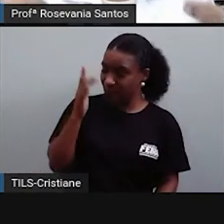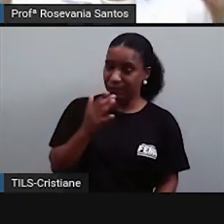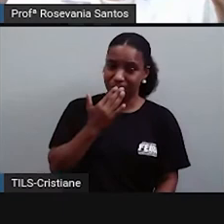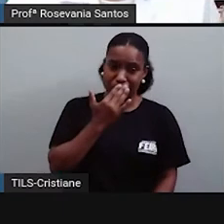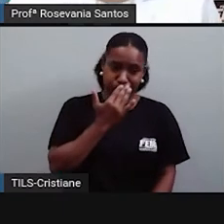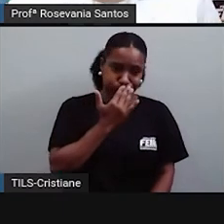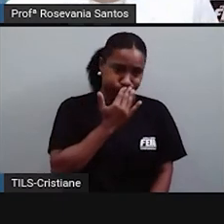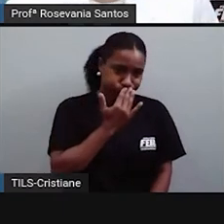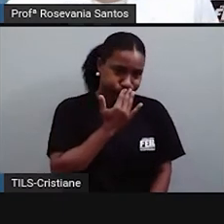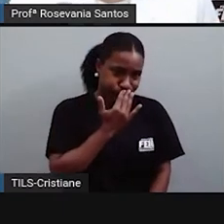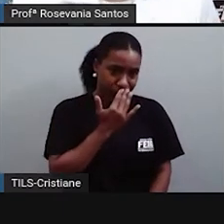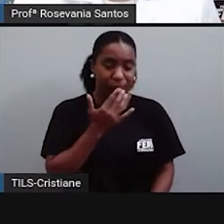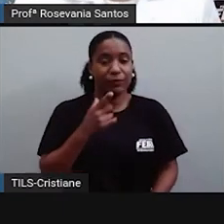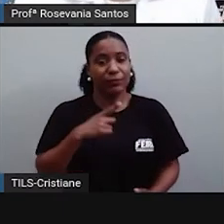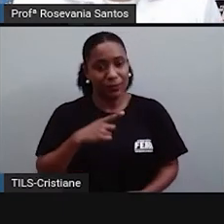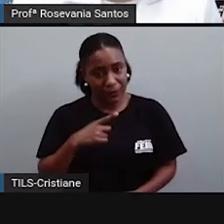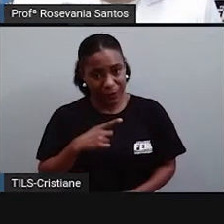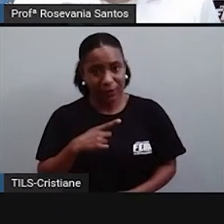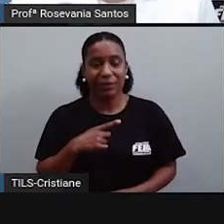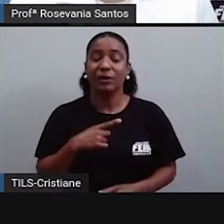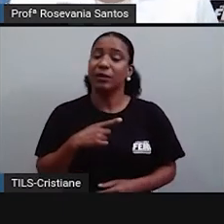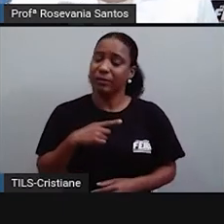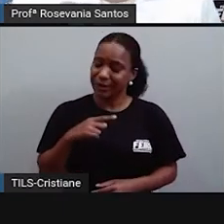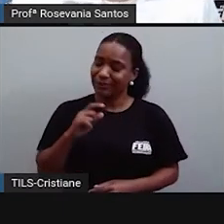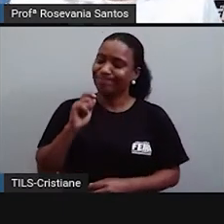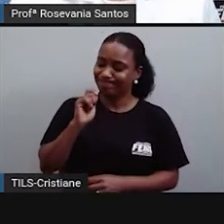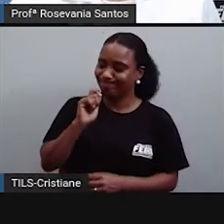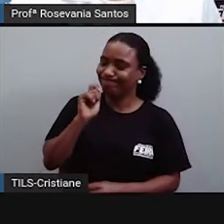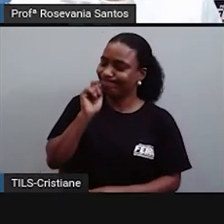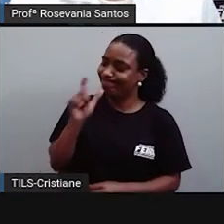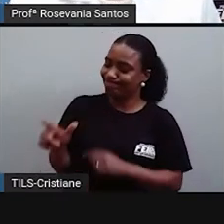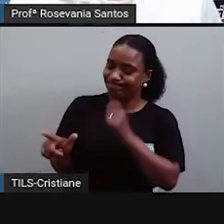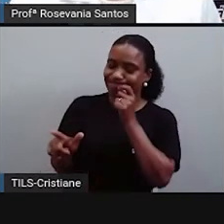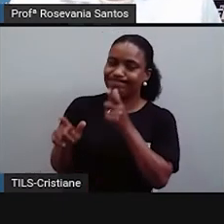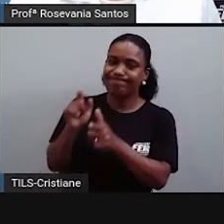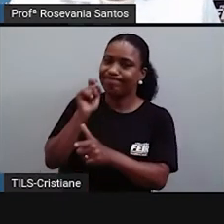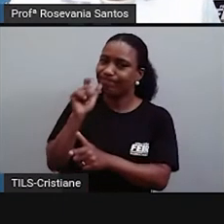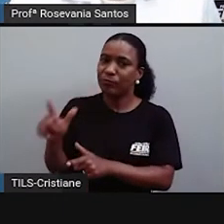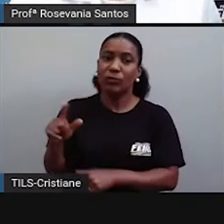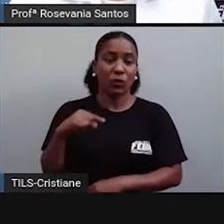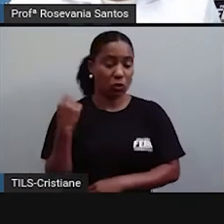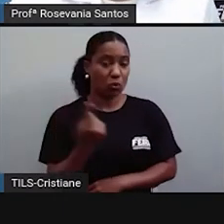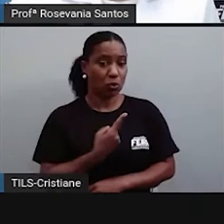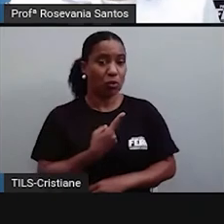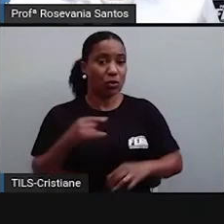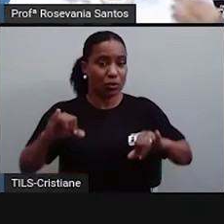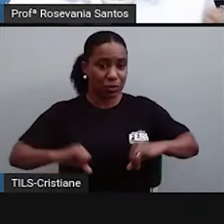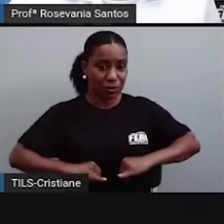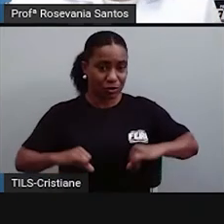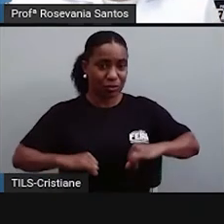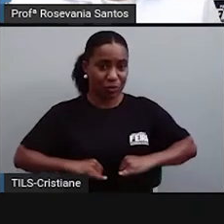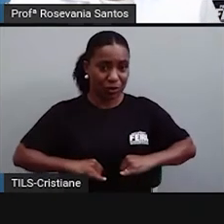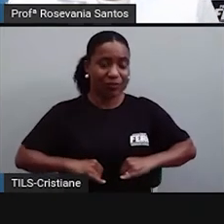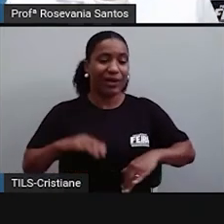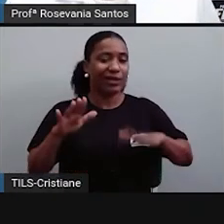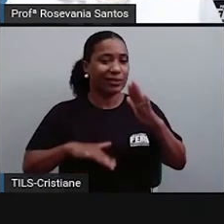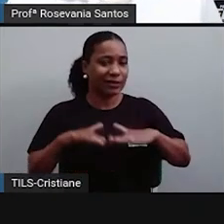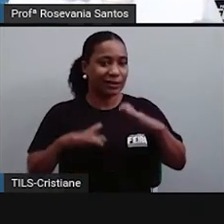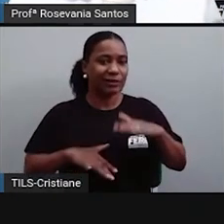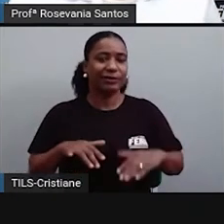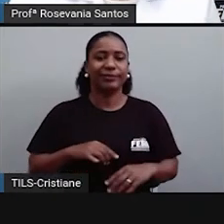falam coisas muito pesadas. Coisas muito importantes. E a gente é emoção. E quando não falam, às vezes, um olhar.